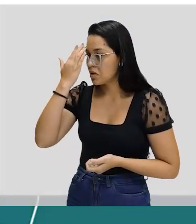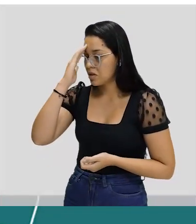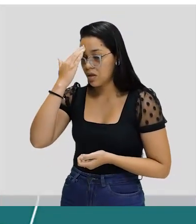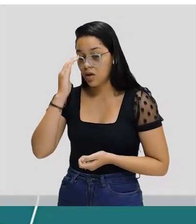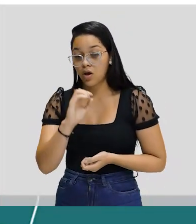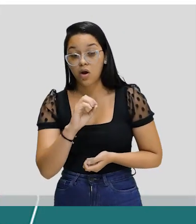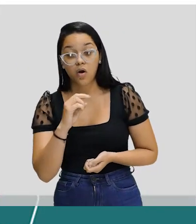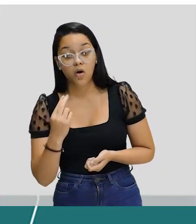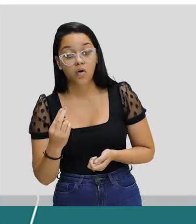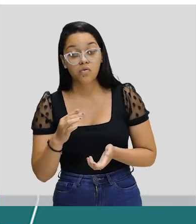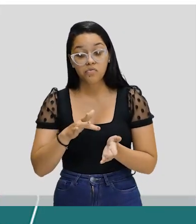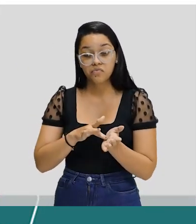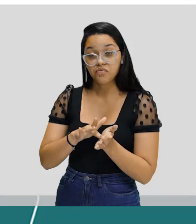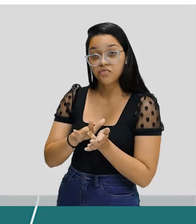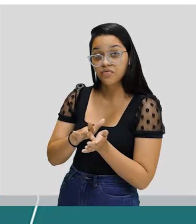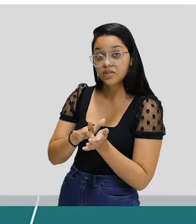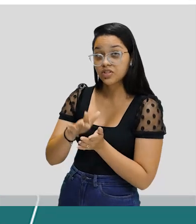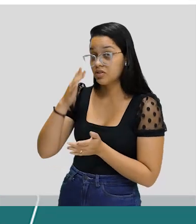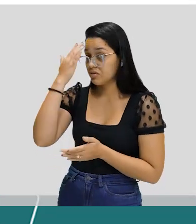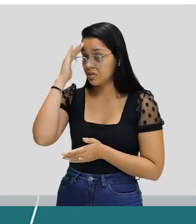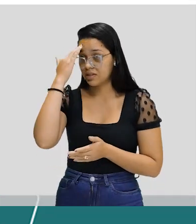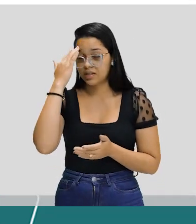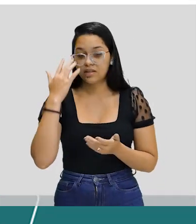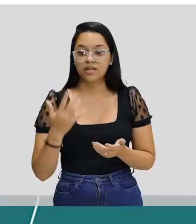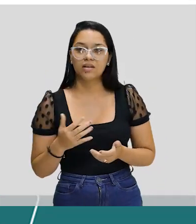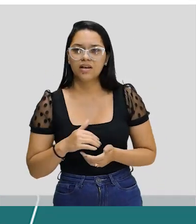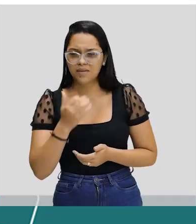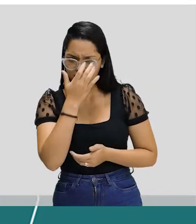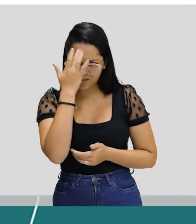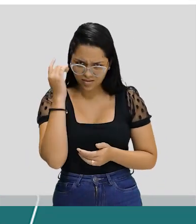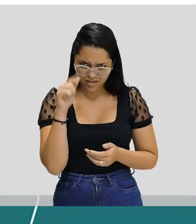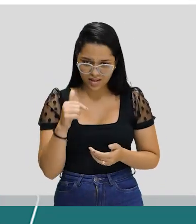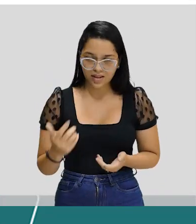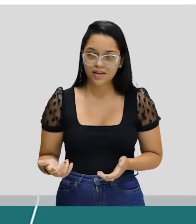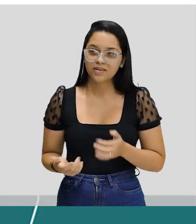Não entendia ou fingia não entender. Não tem gente que é assim?